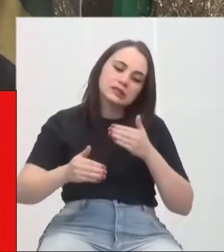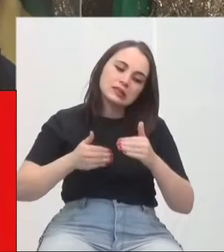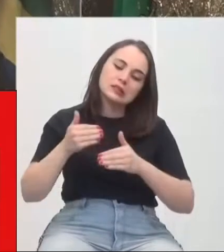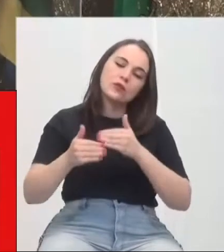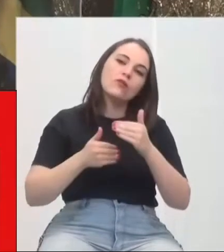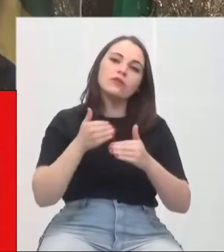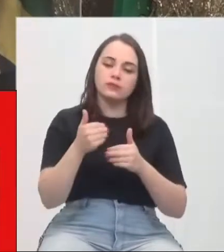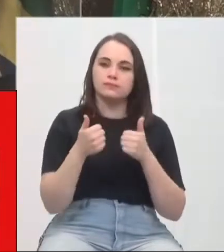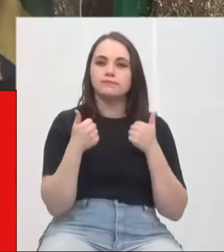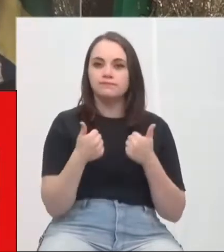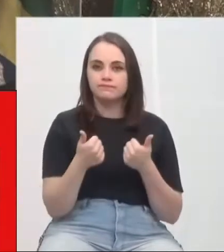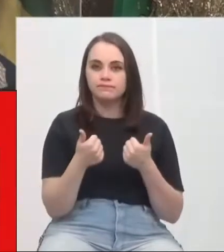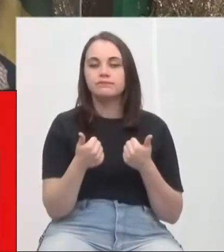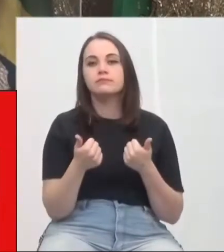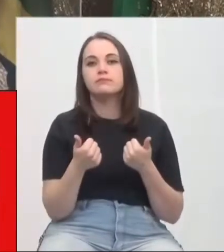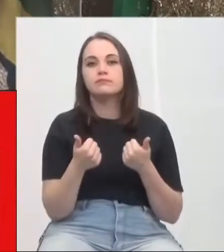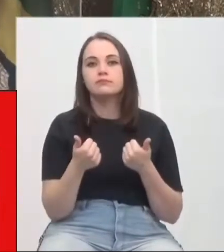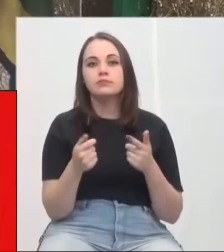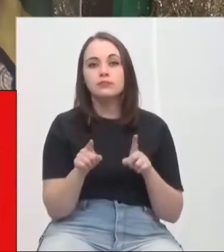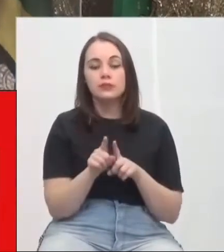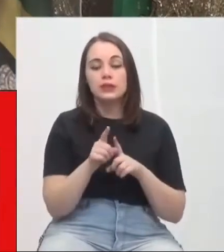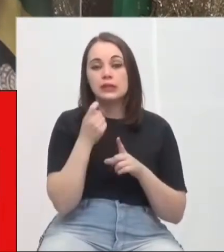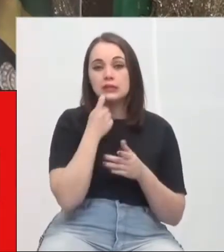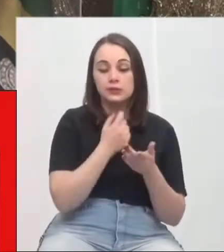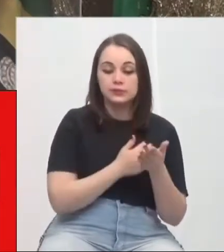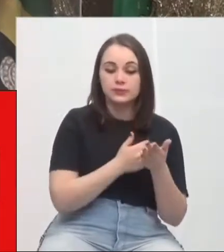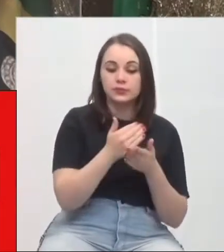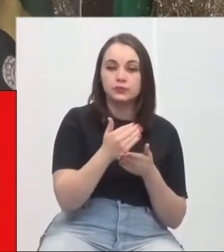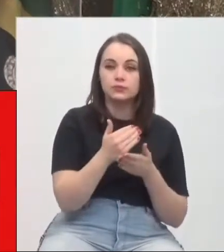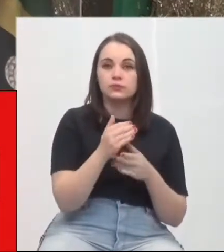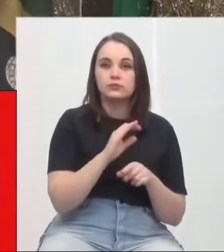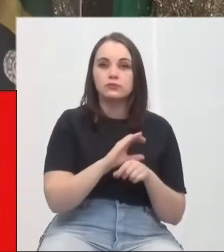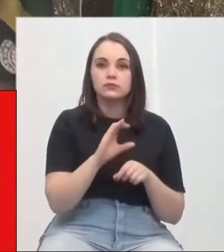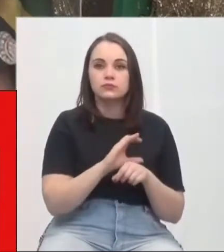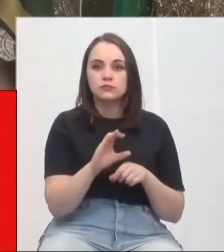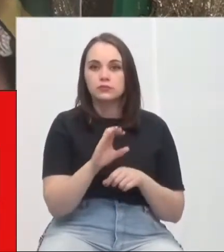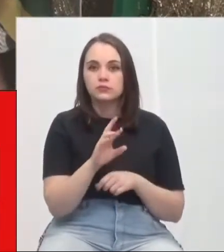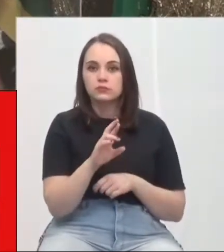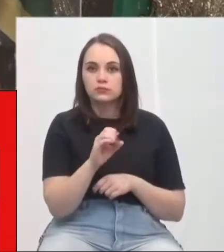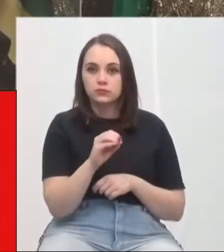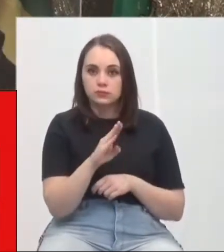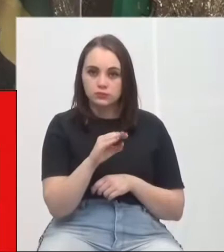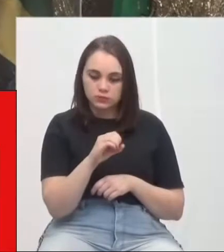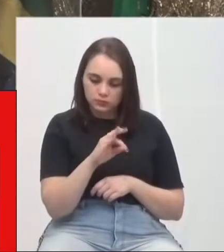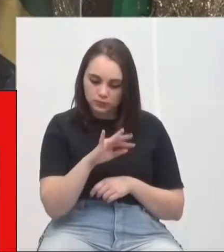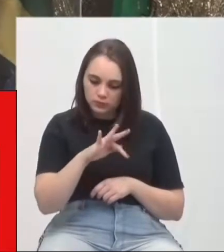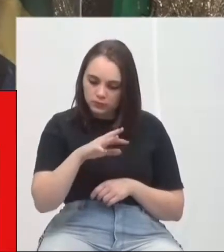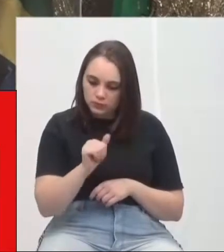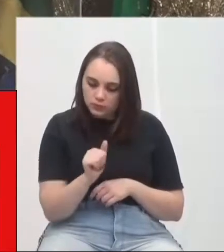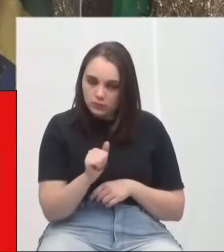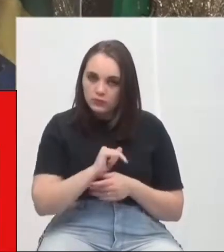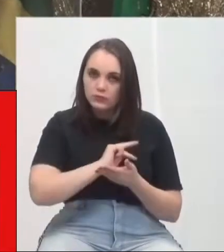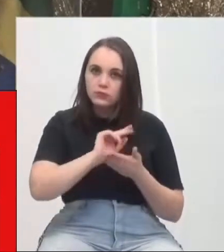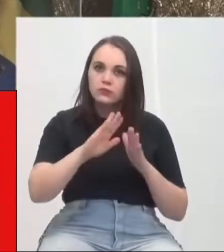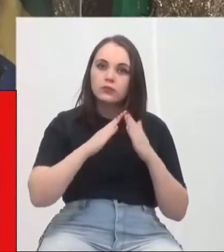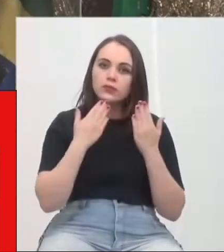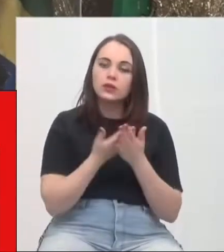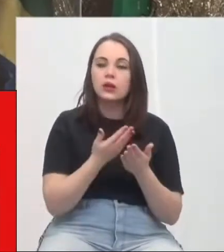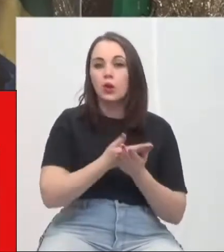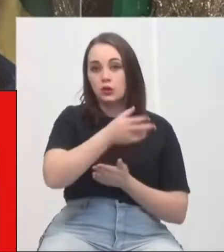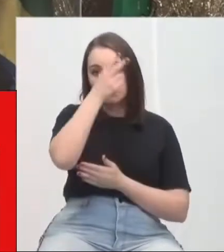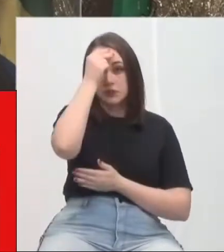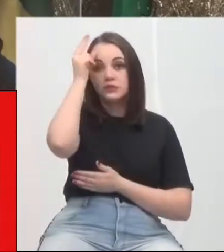falando inglês. E, paralelo a isso, na sexta-feira, então, começou em várias escolas da nossa